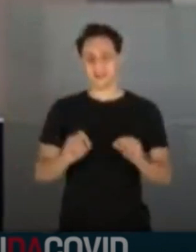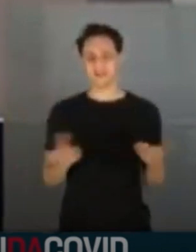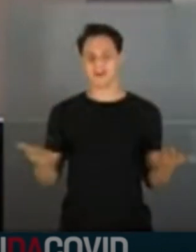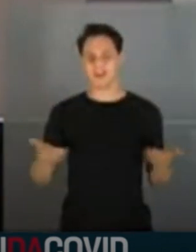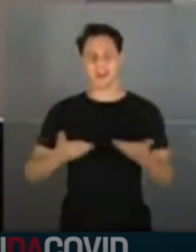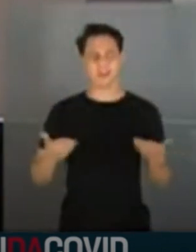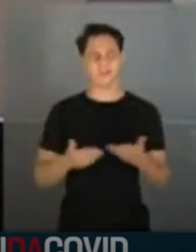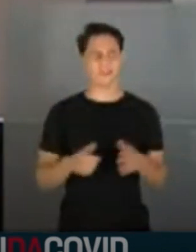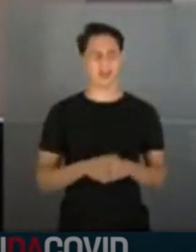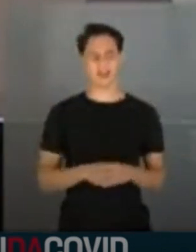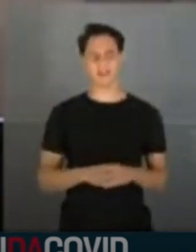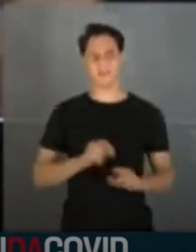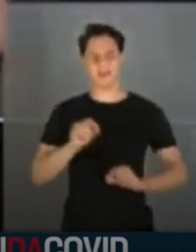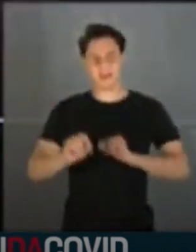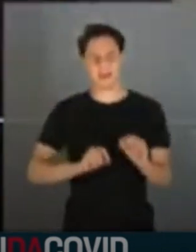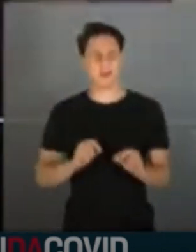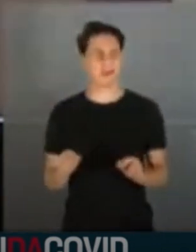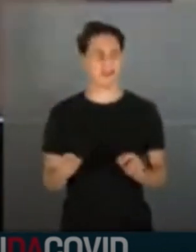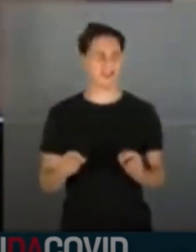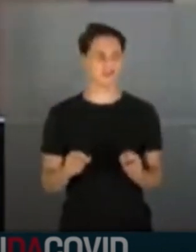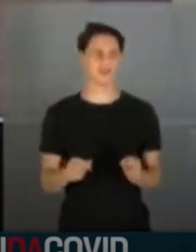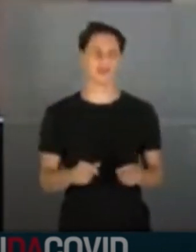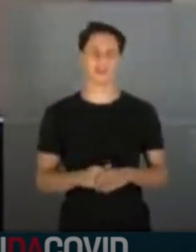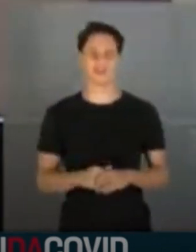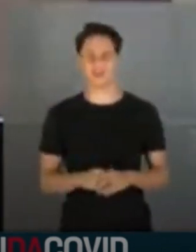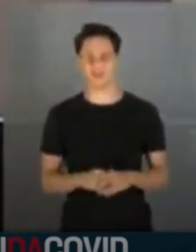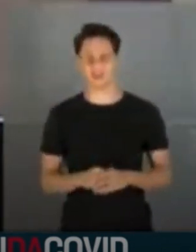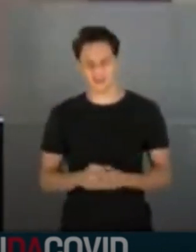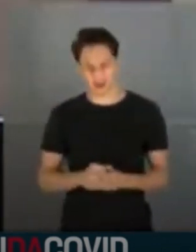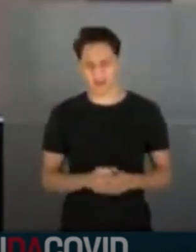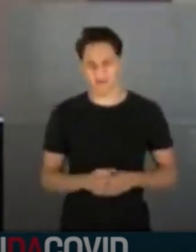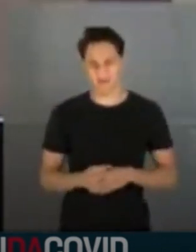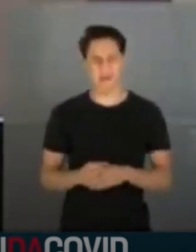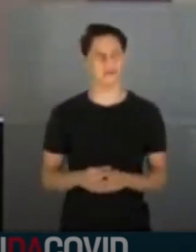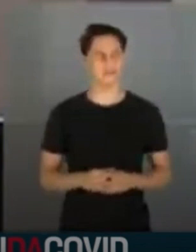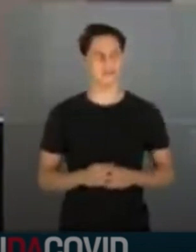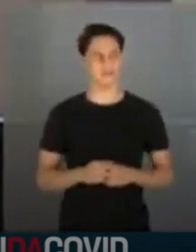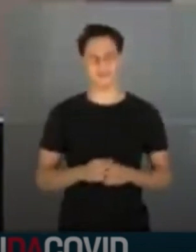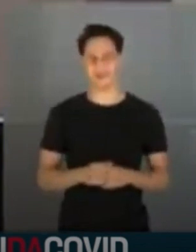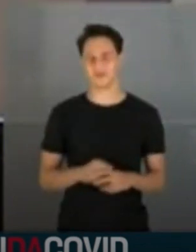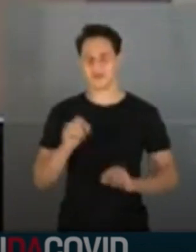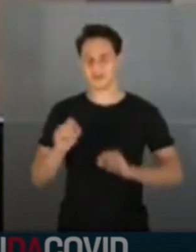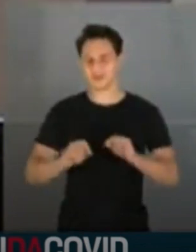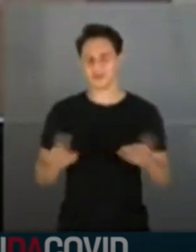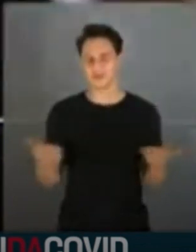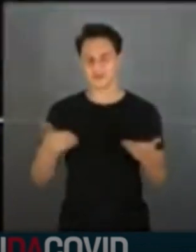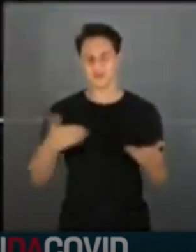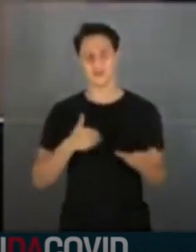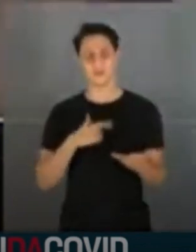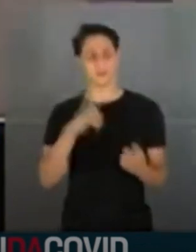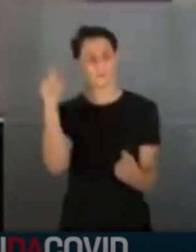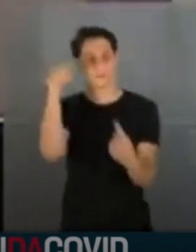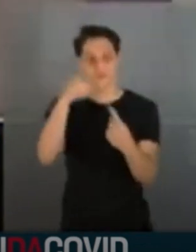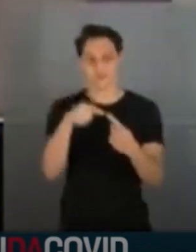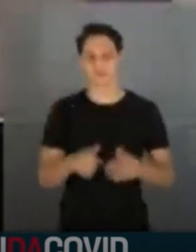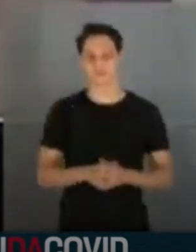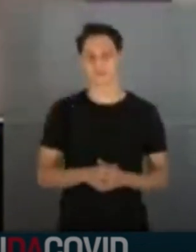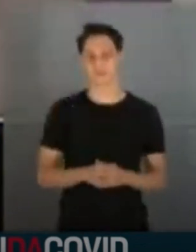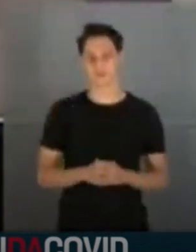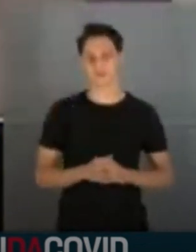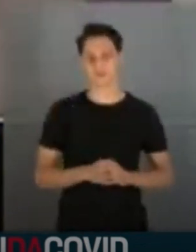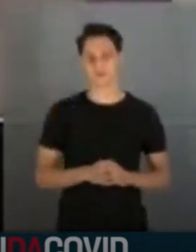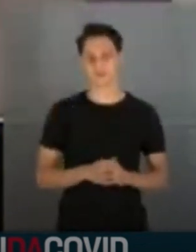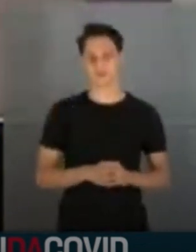democrática, é válida e a gente respeita. Agora, qualquer intenção de querer